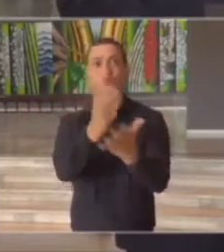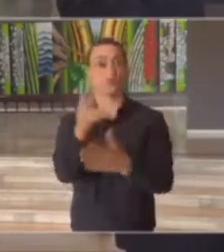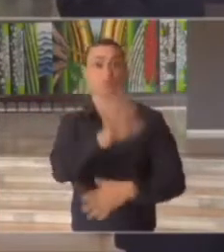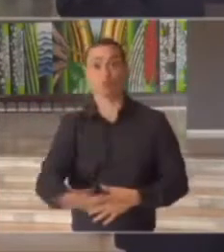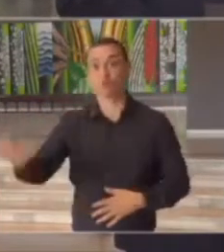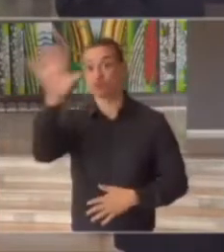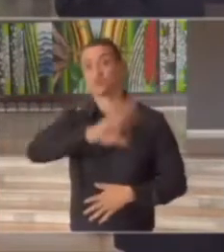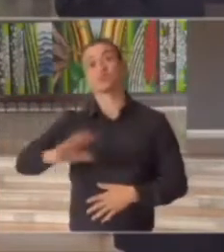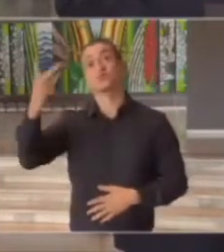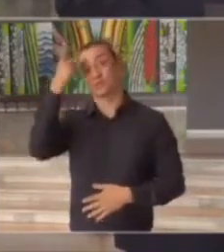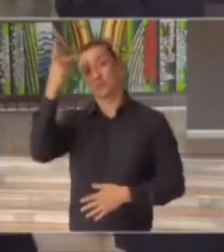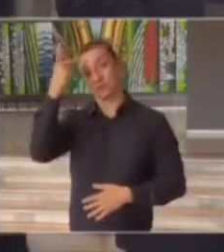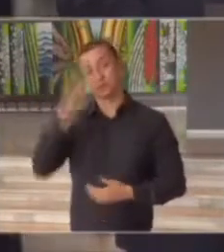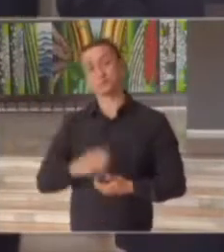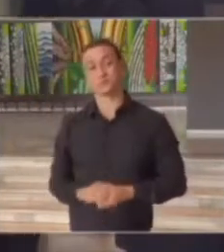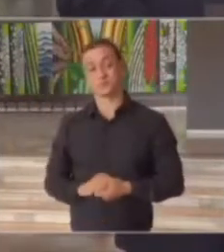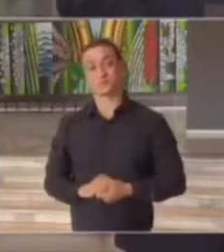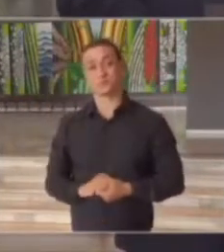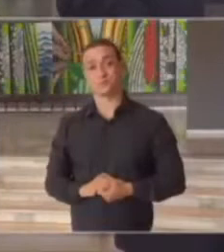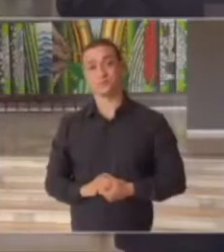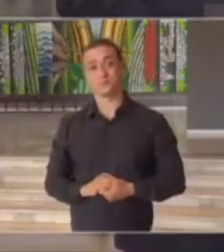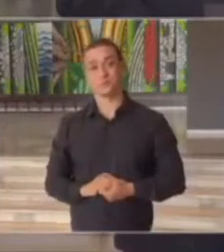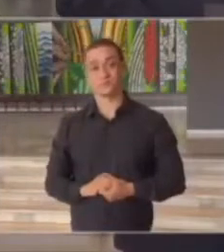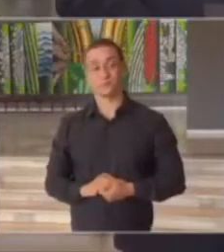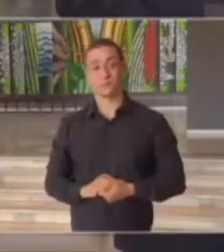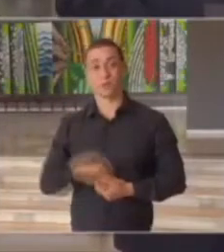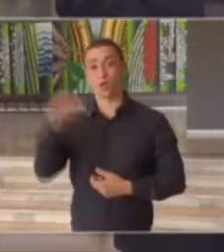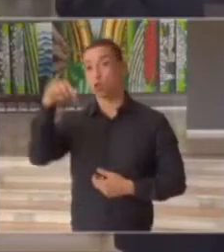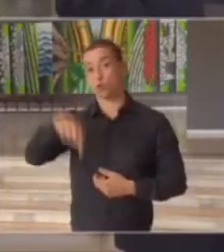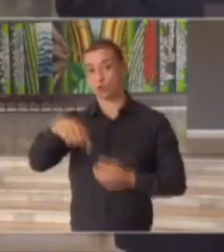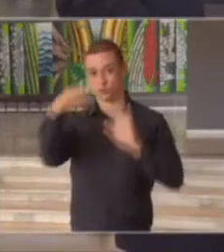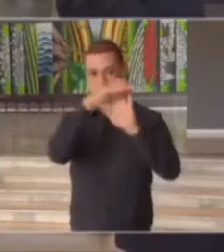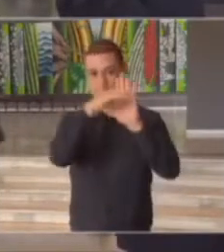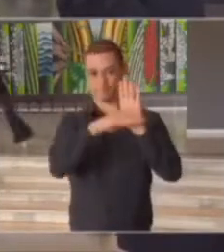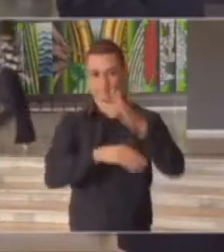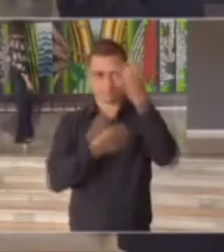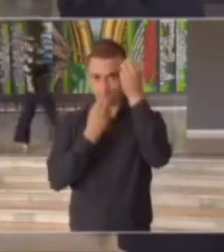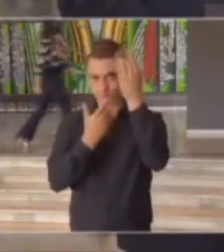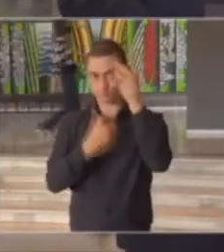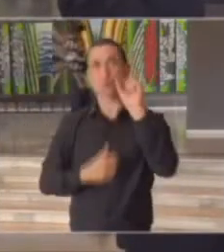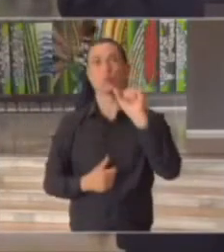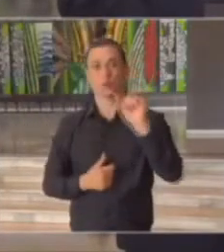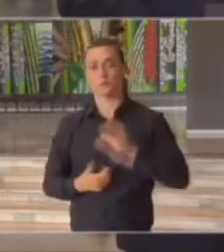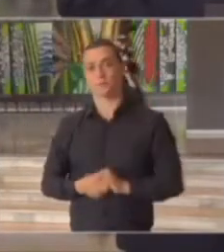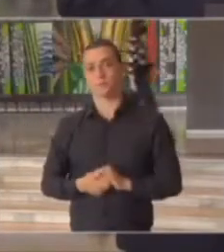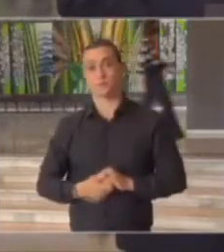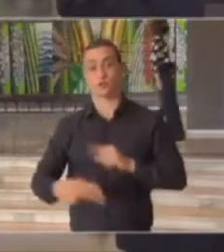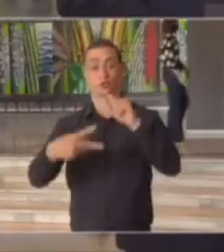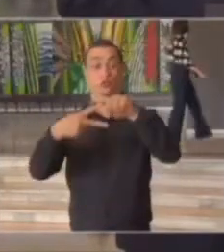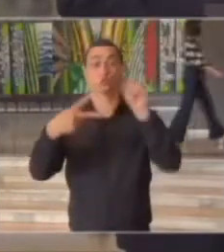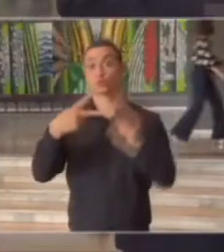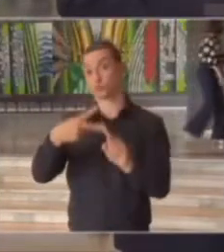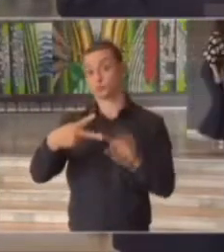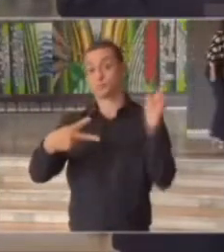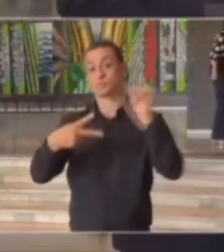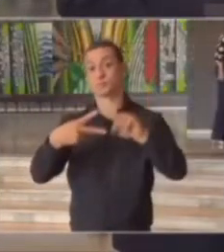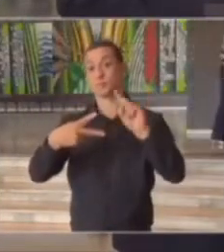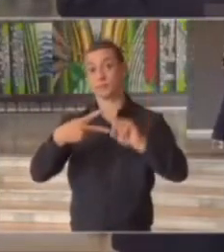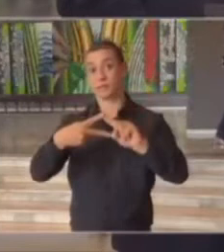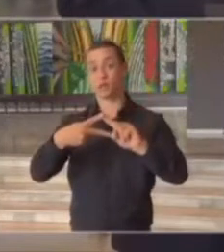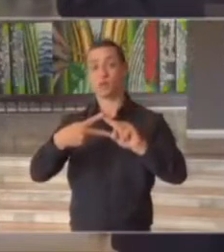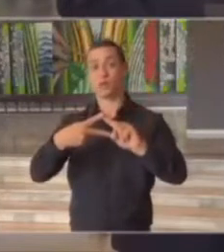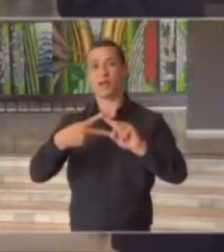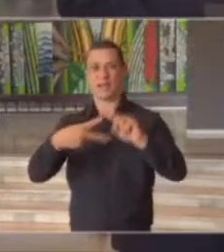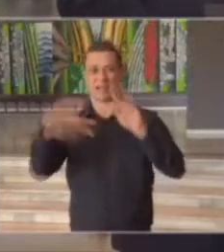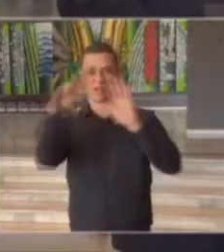duas a primeira reclassificação de regiões do estado dentro do plano